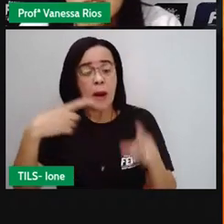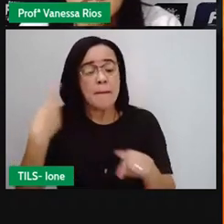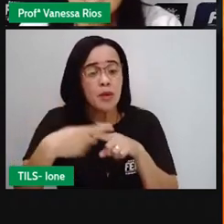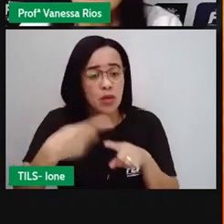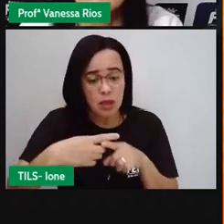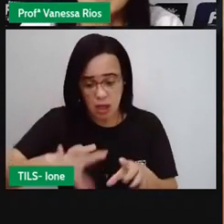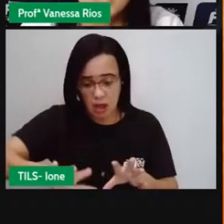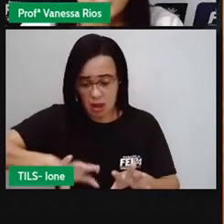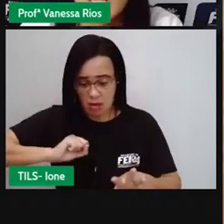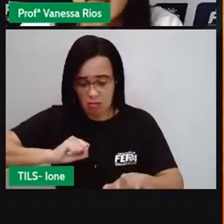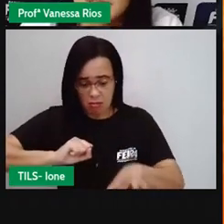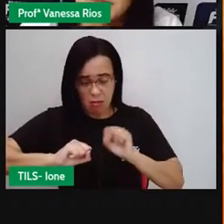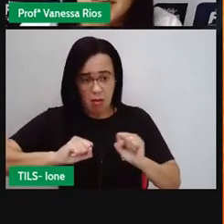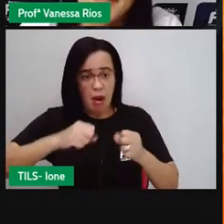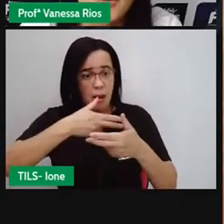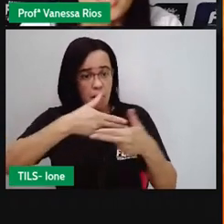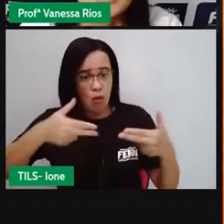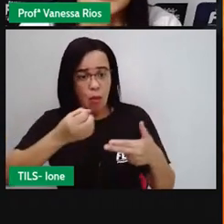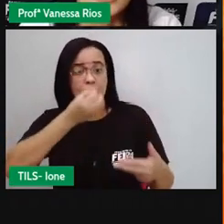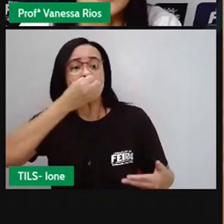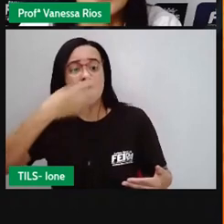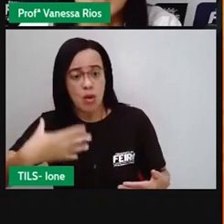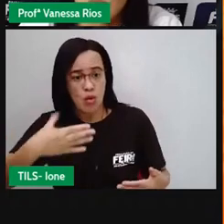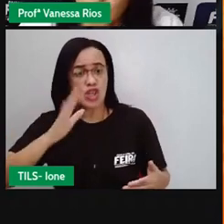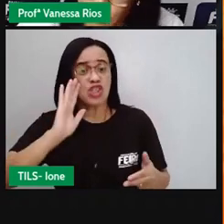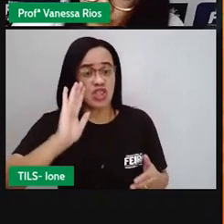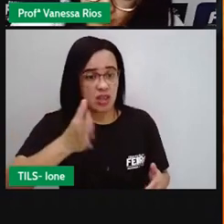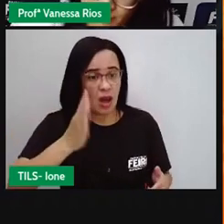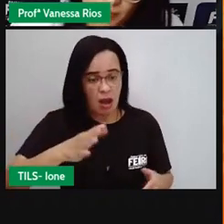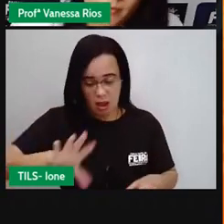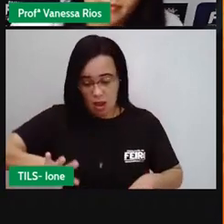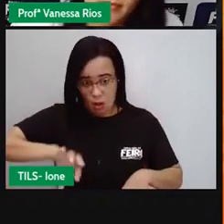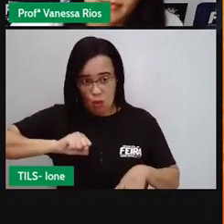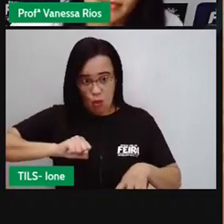nutrientes, vai ser colocado para fora aí do nosso corpo.